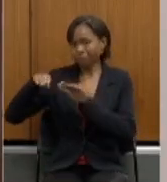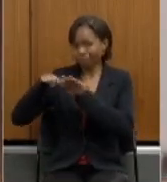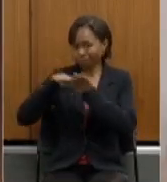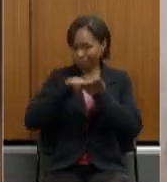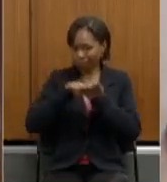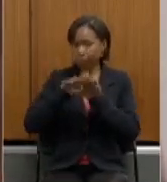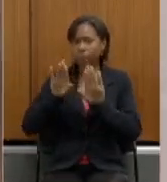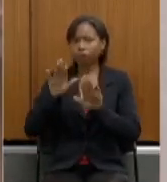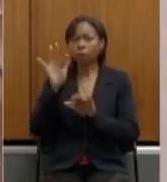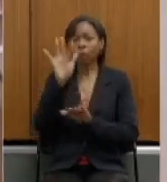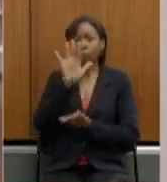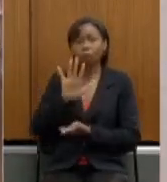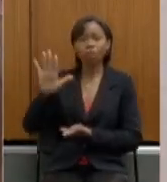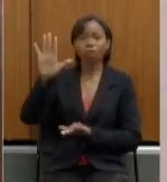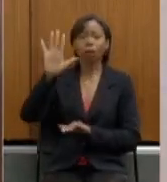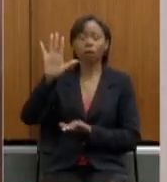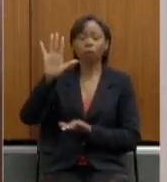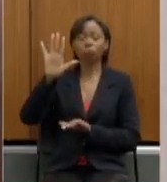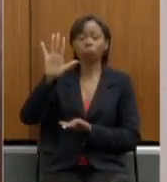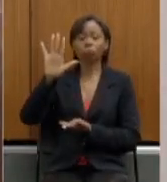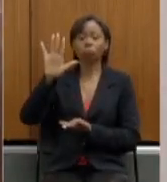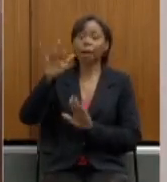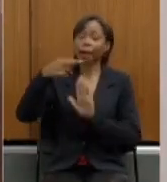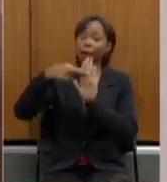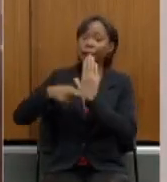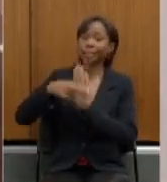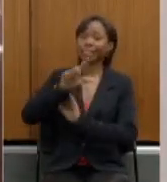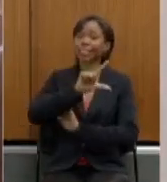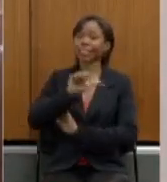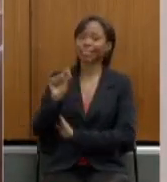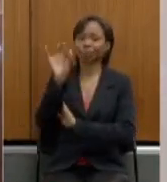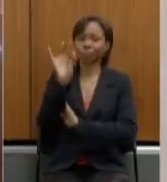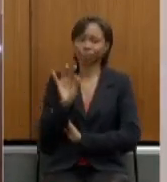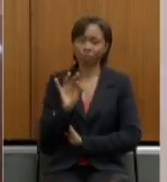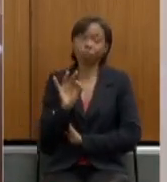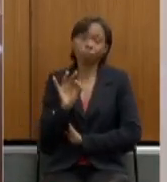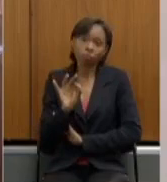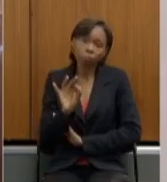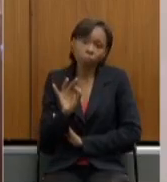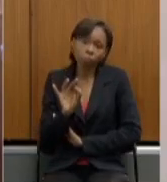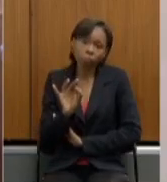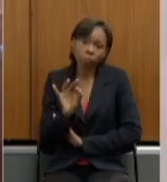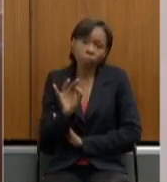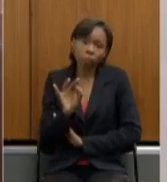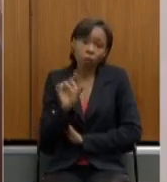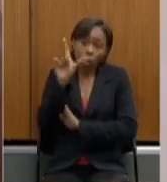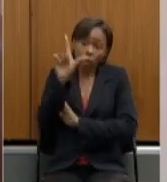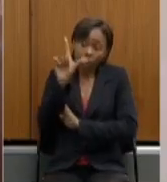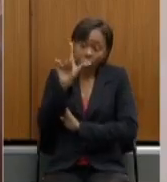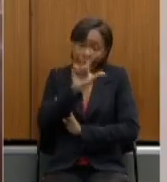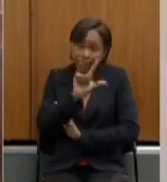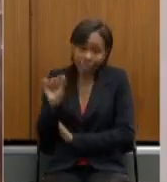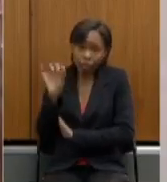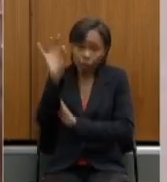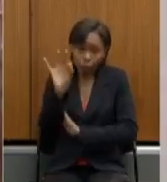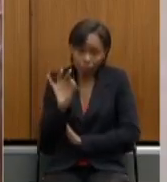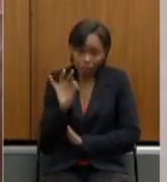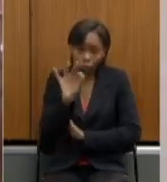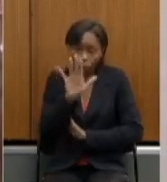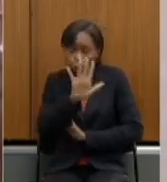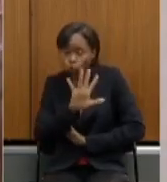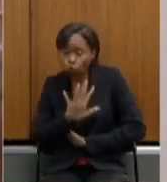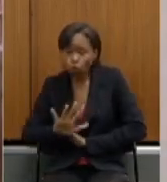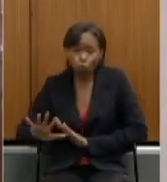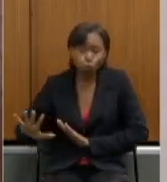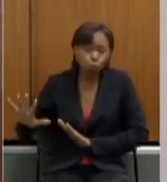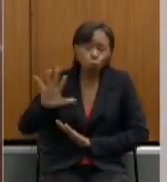veio com uma regra de 100% isso é lógico quando eu pego 100% da média de todos os salários eu estou considerando os pequenos